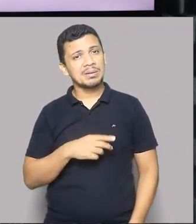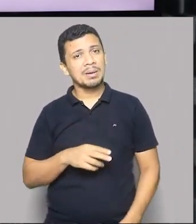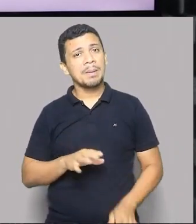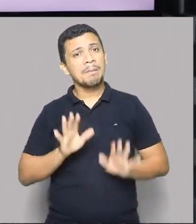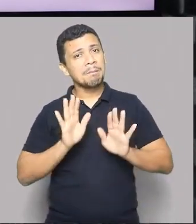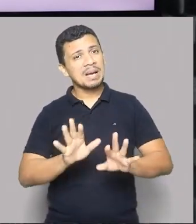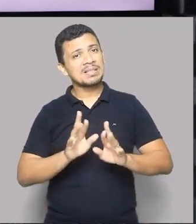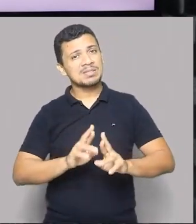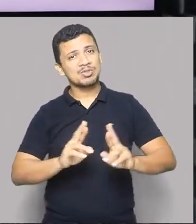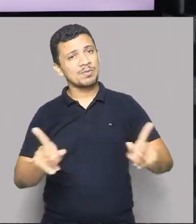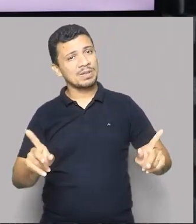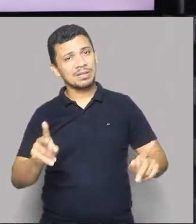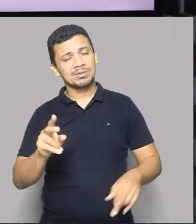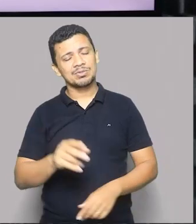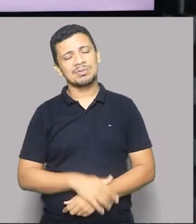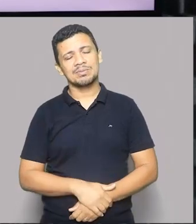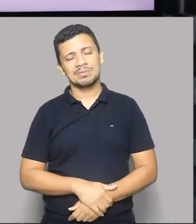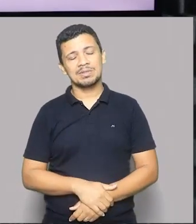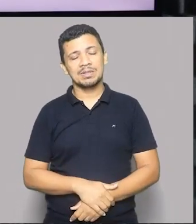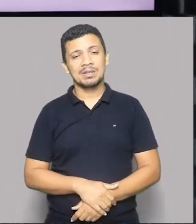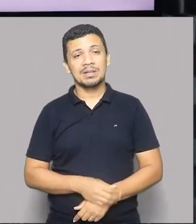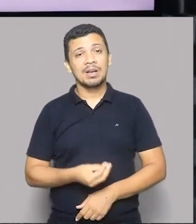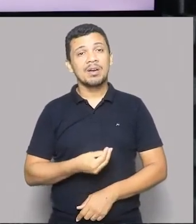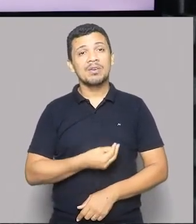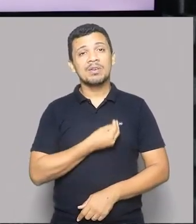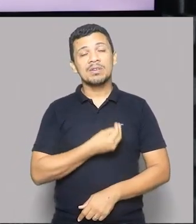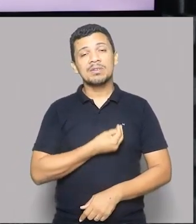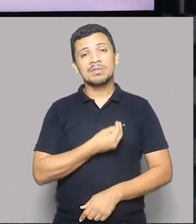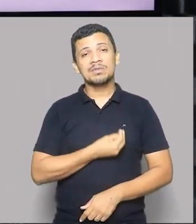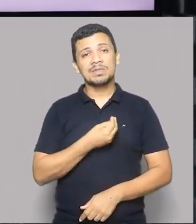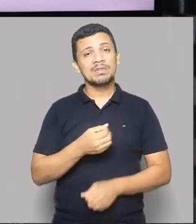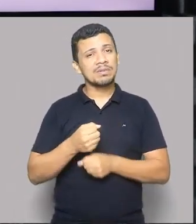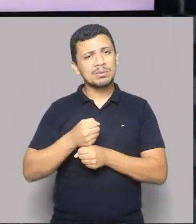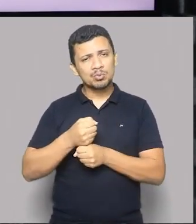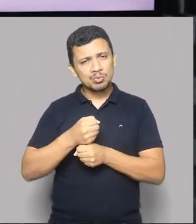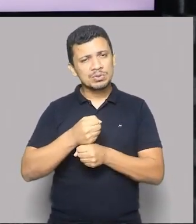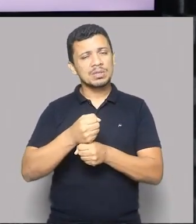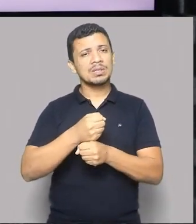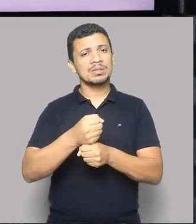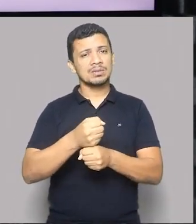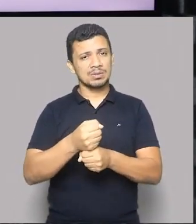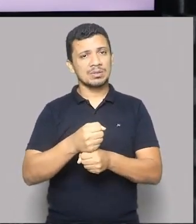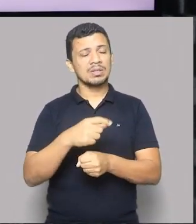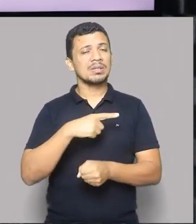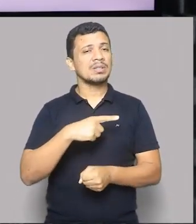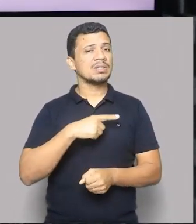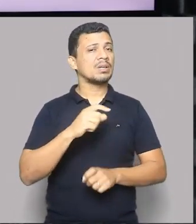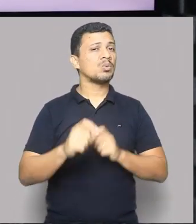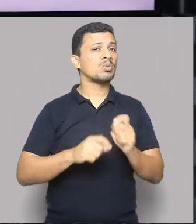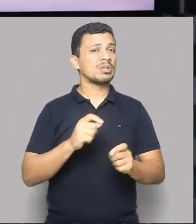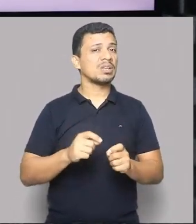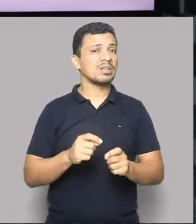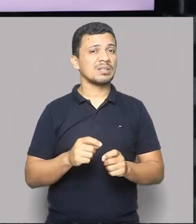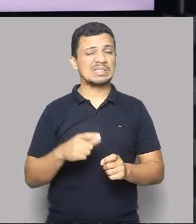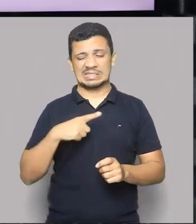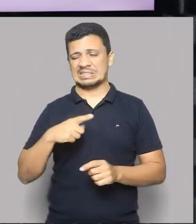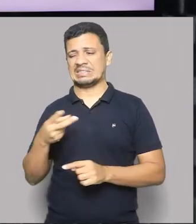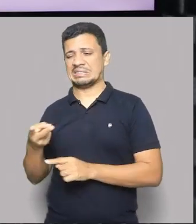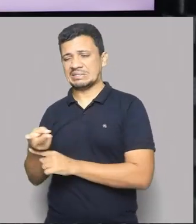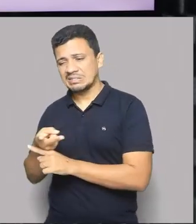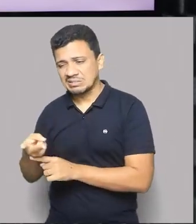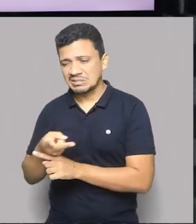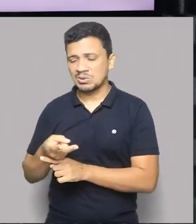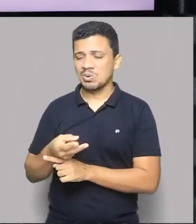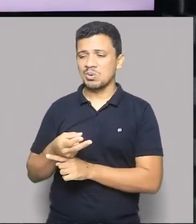diferentes. A gente vive, nos últimos anos, devido a essa intensa exploração do